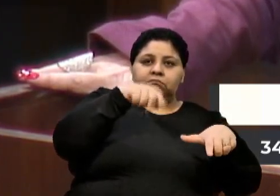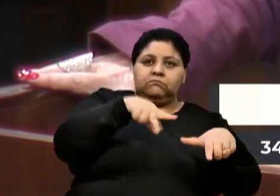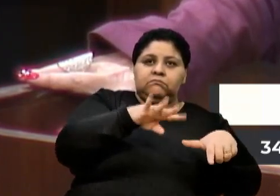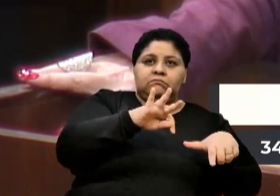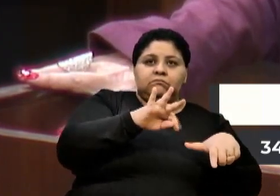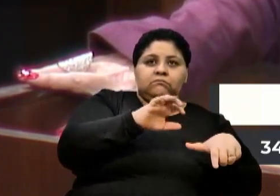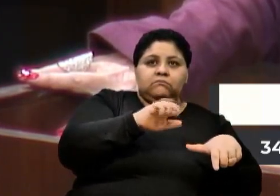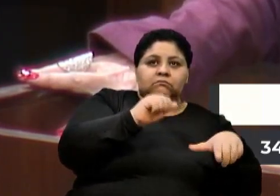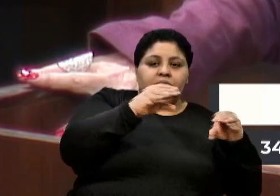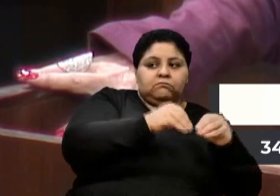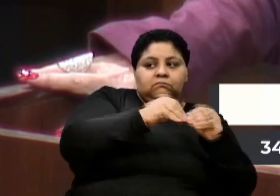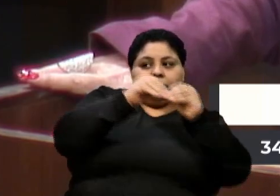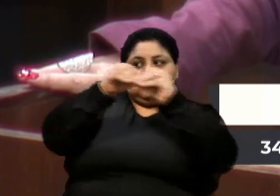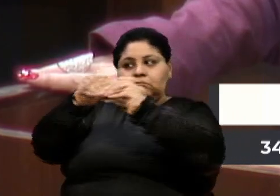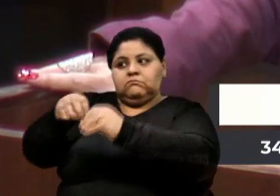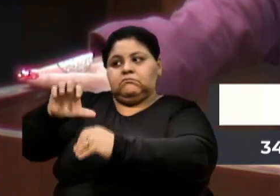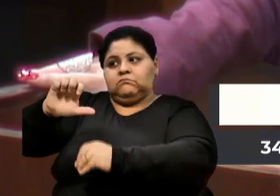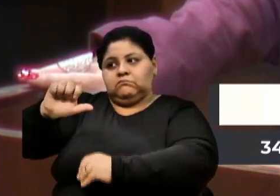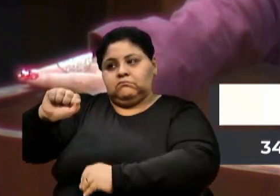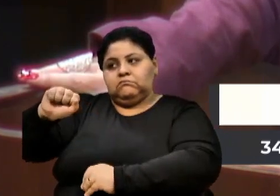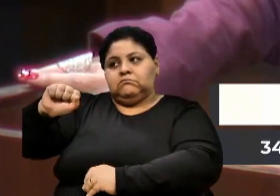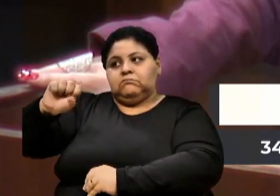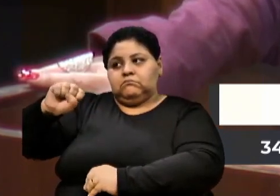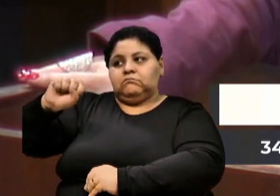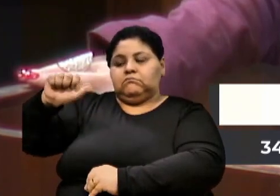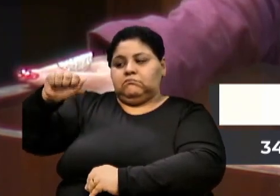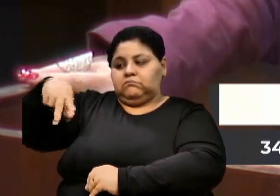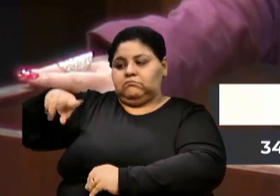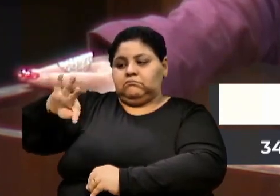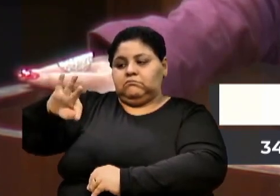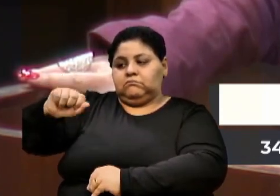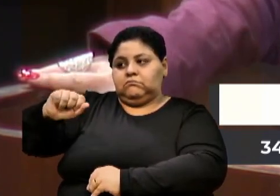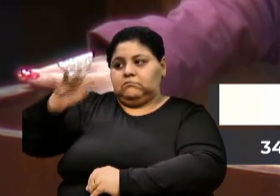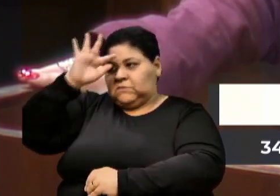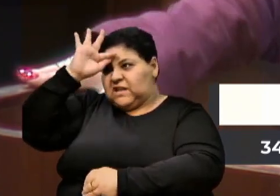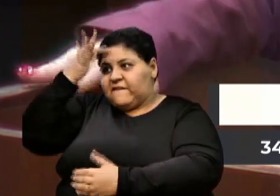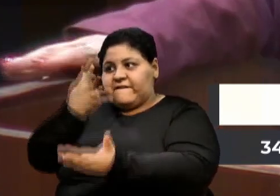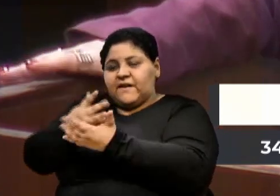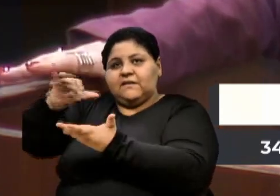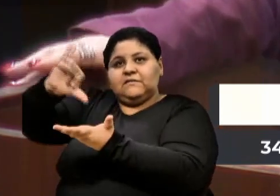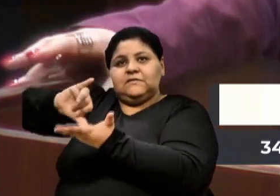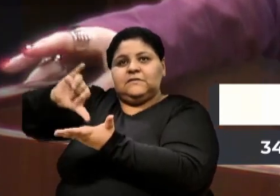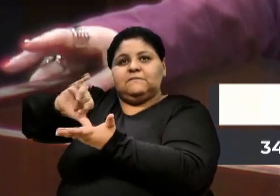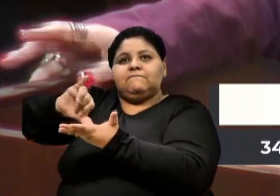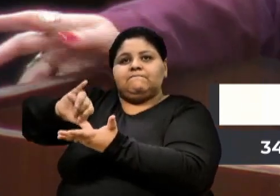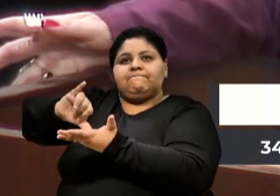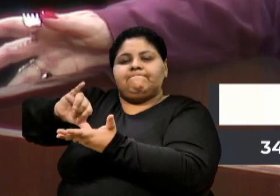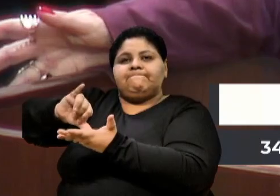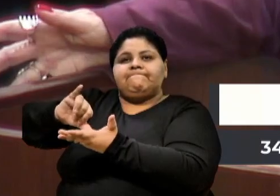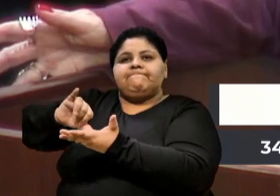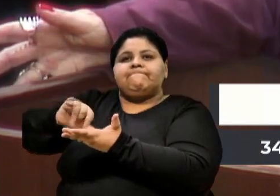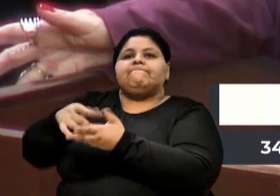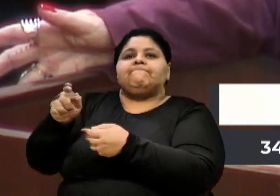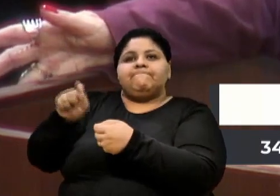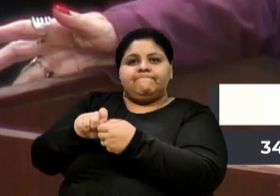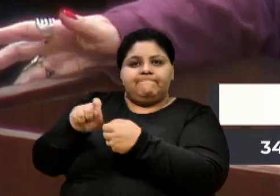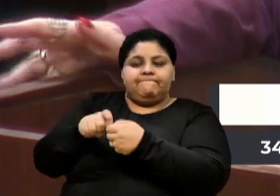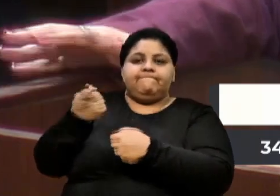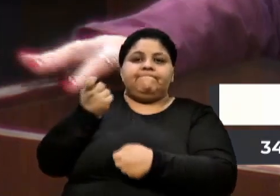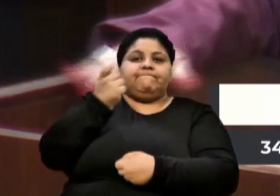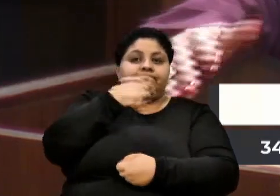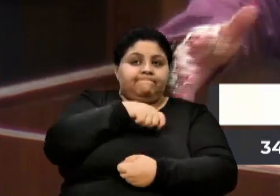Centro, que é muito ruim para aquela comunidade da região, mas que foi feita por uma necessidade de sobrevivência.